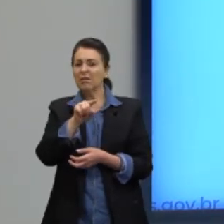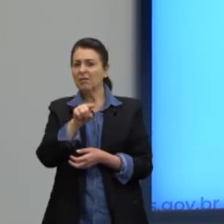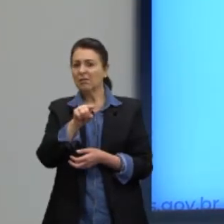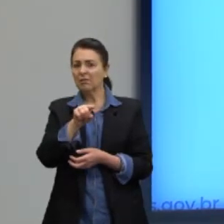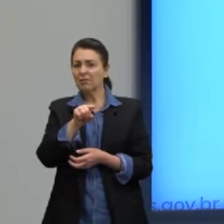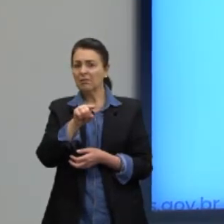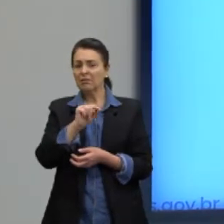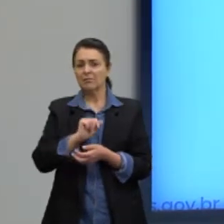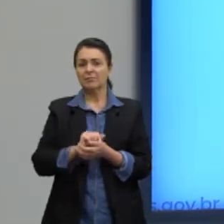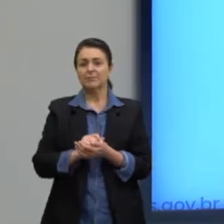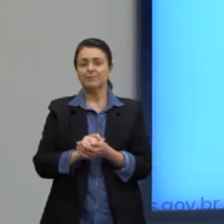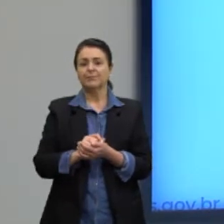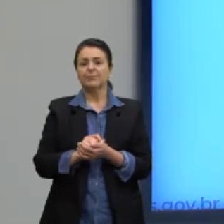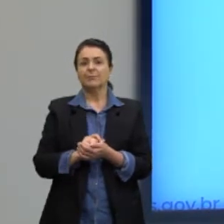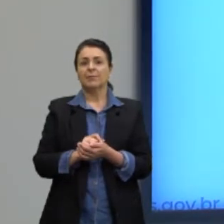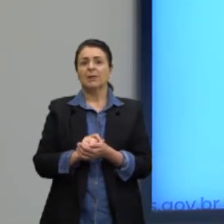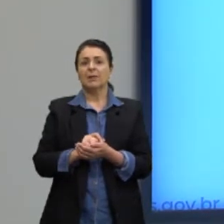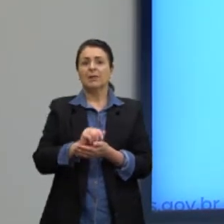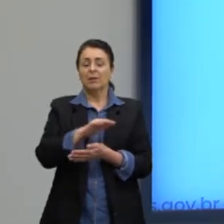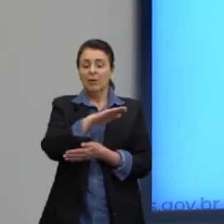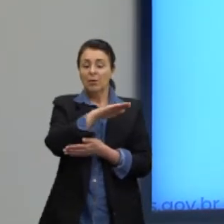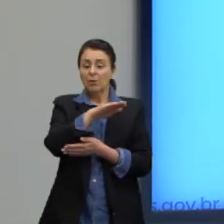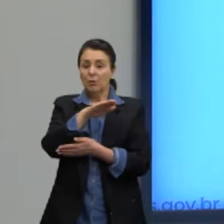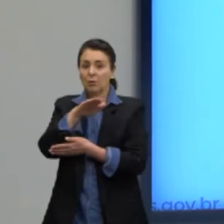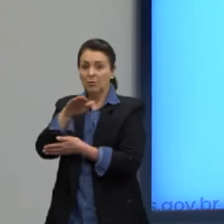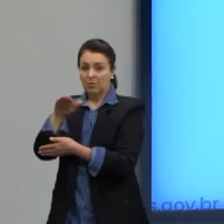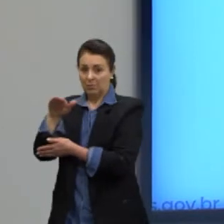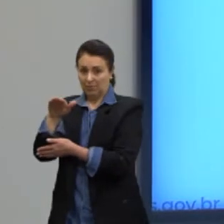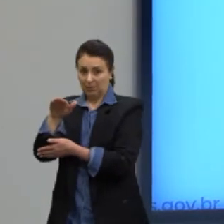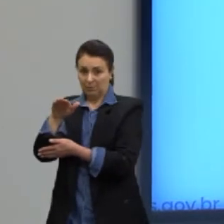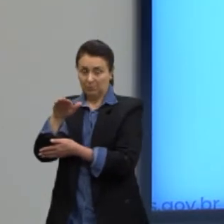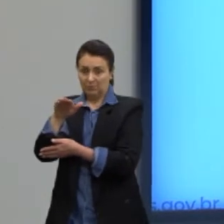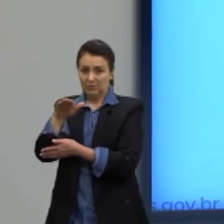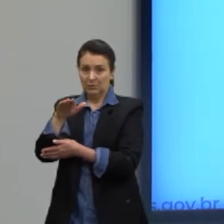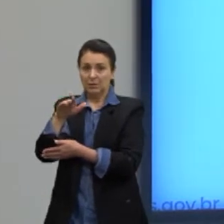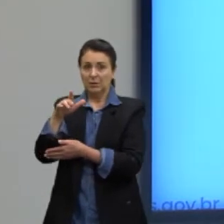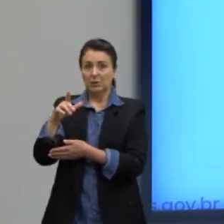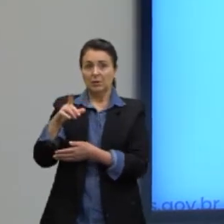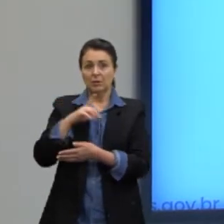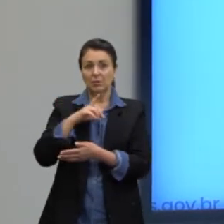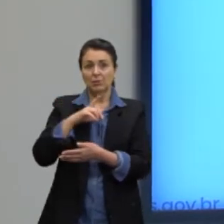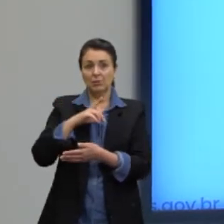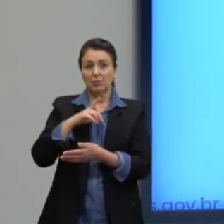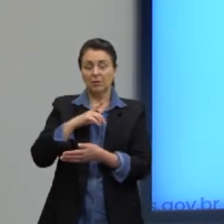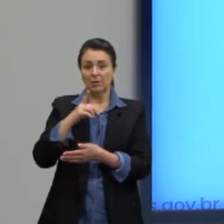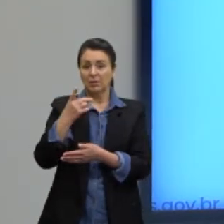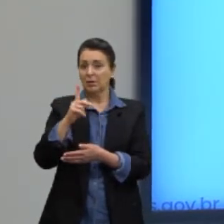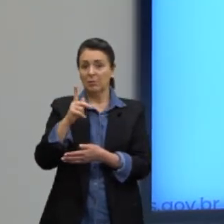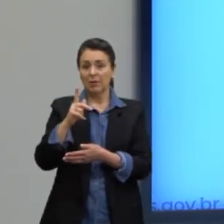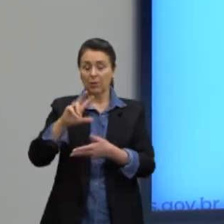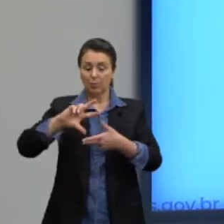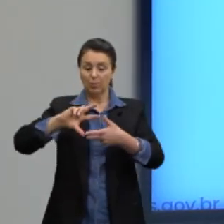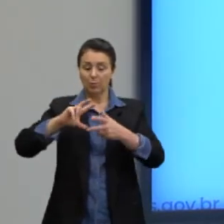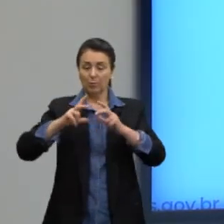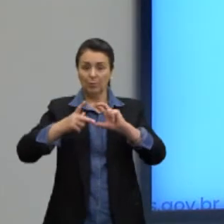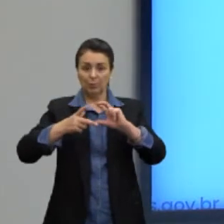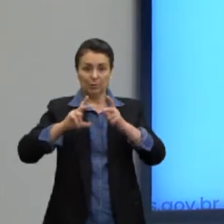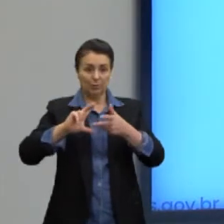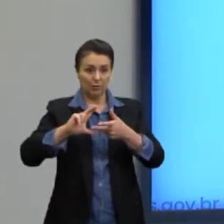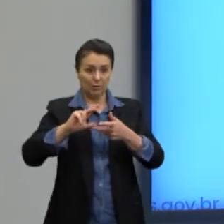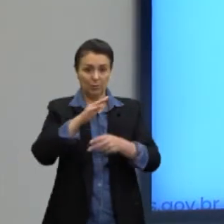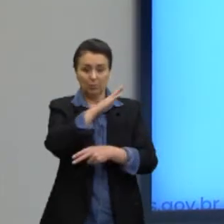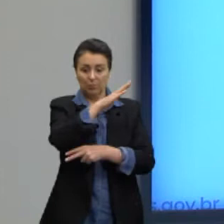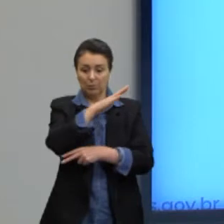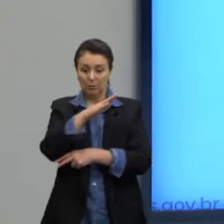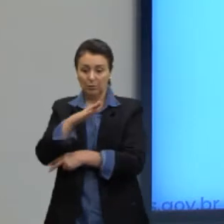se eu cortar este sólido e eu obter uma secção que é não poligonal, lembram que o